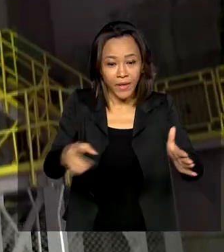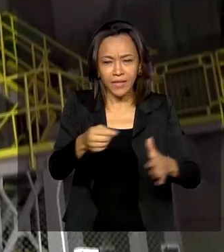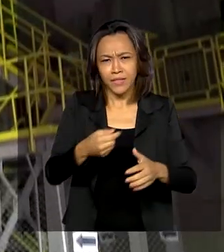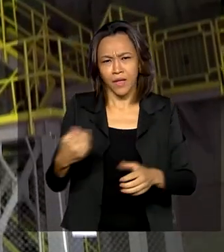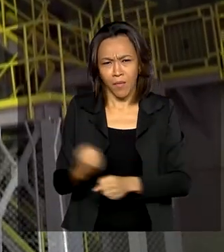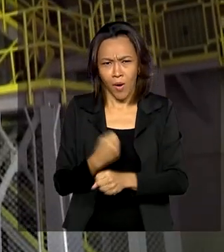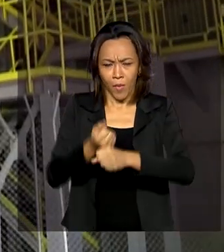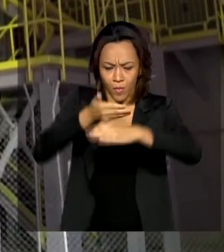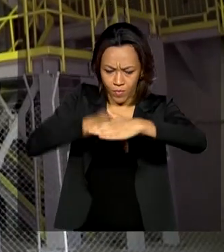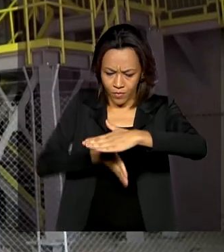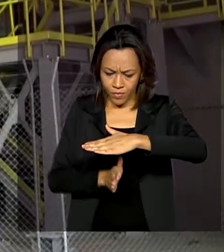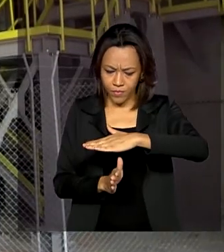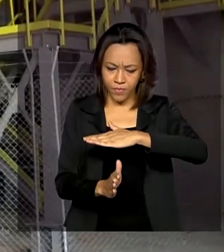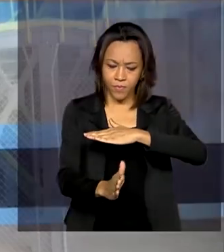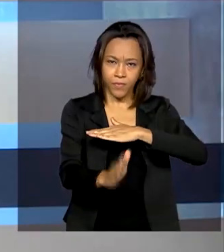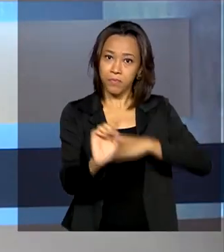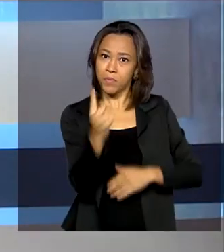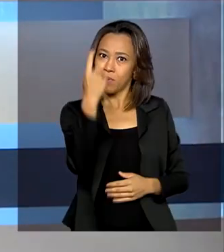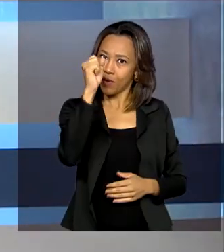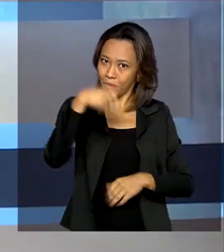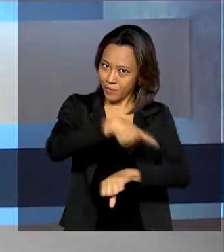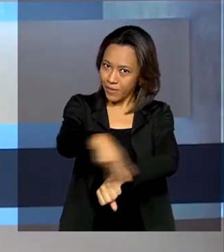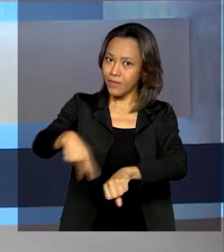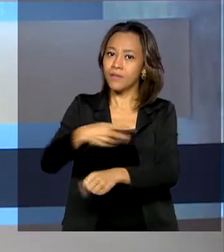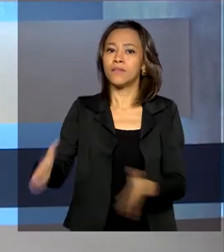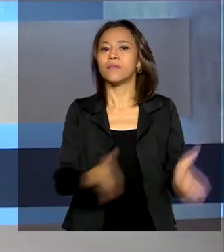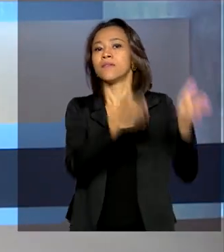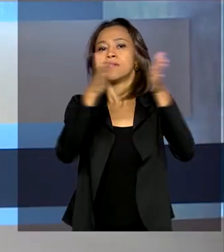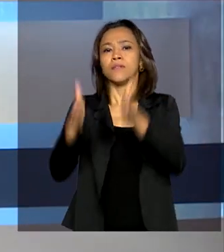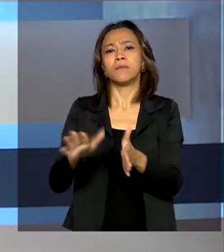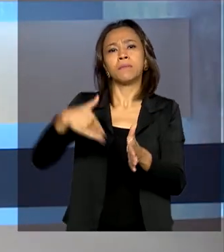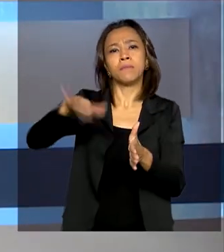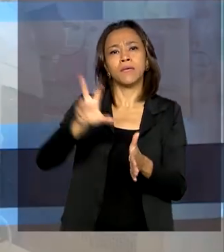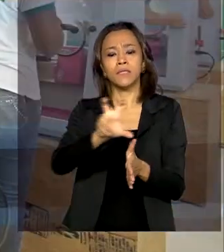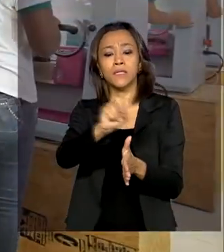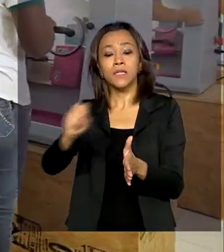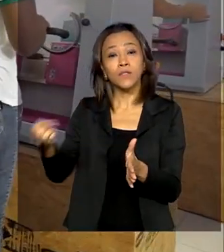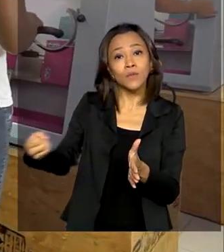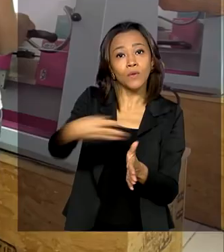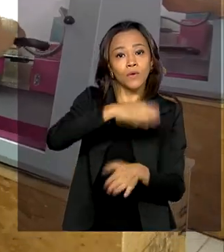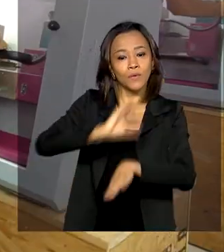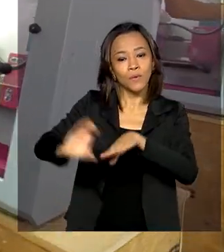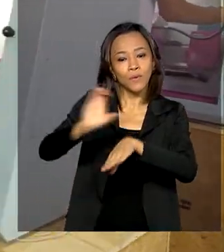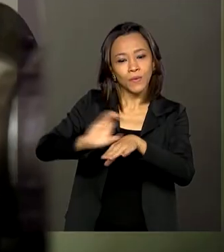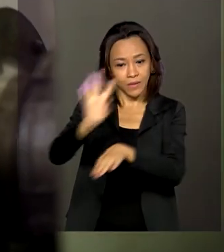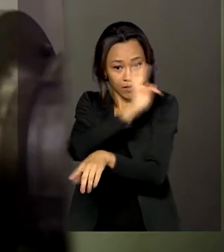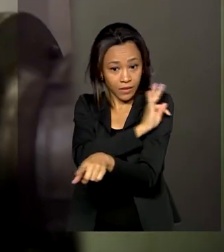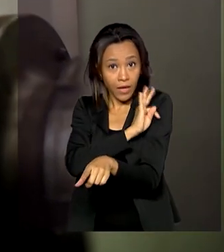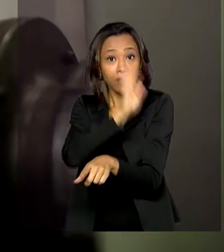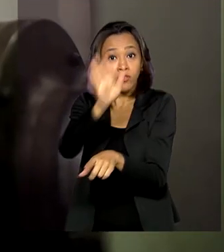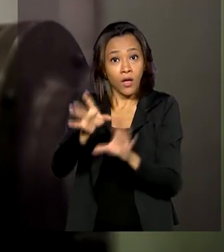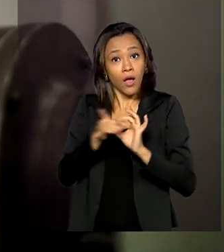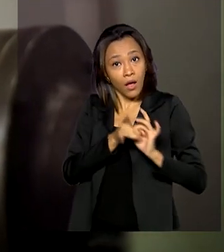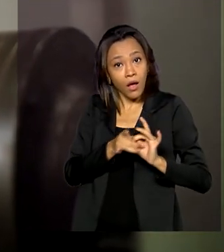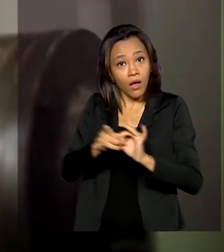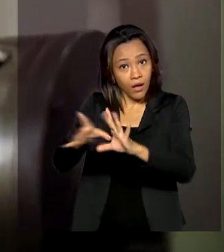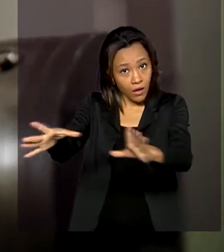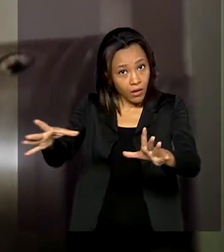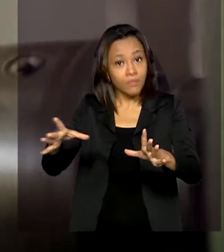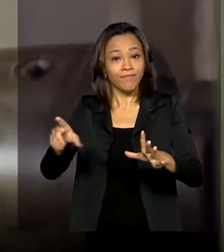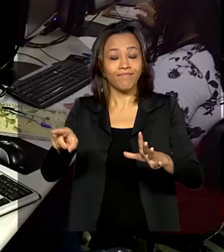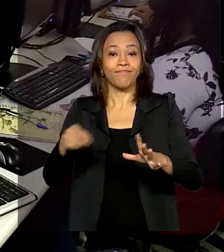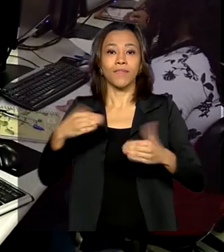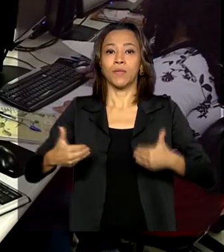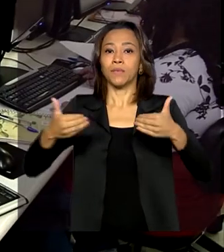submarino nuclear do país. E veja também, mais de 500 novos cursos técnicos foram autorizados pelo Ministério da Educação.